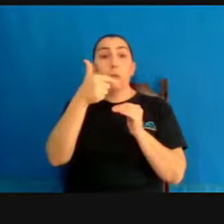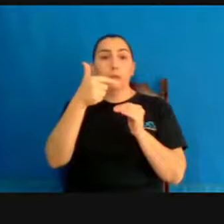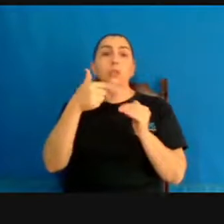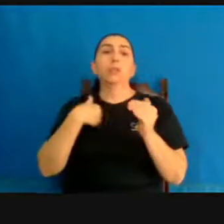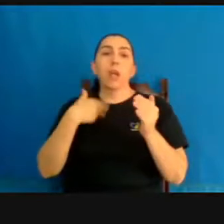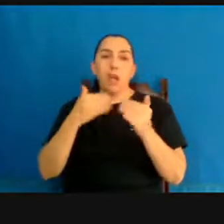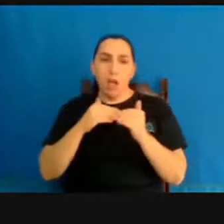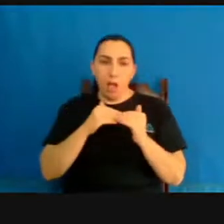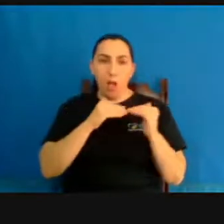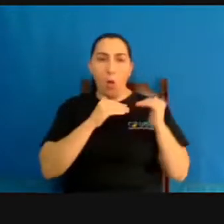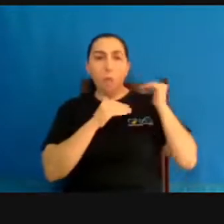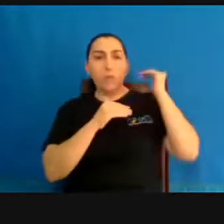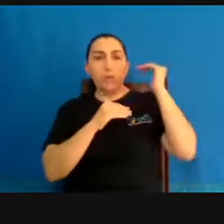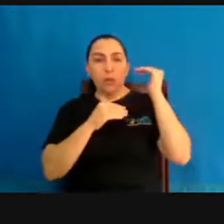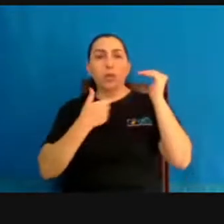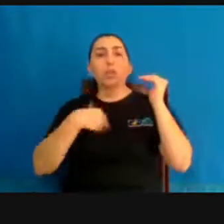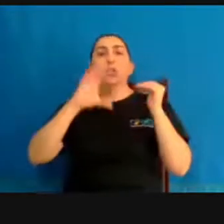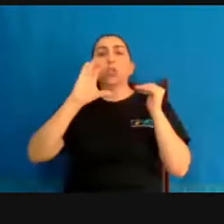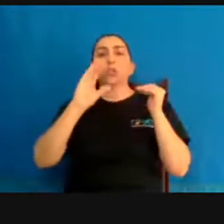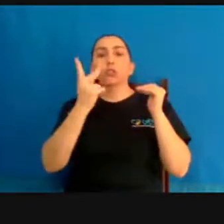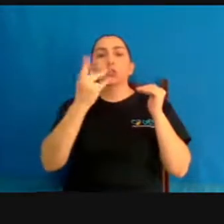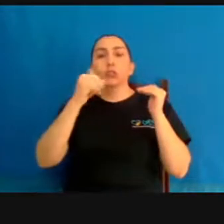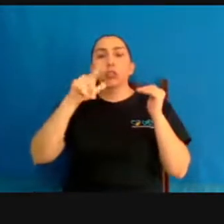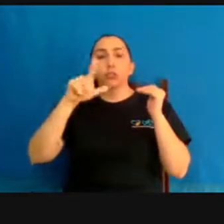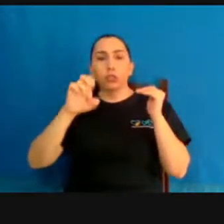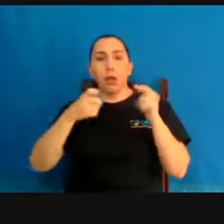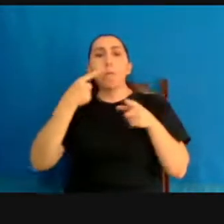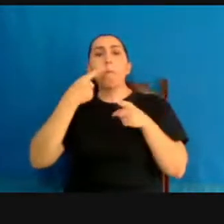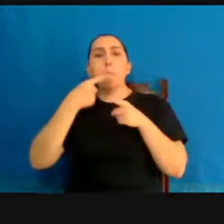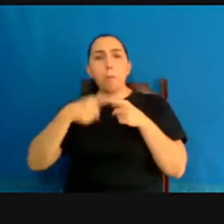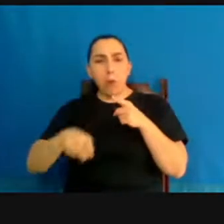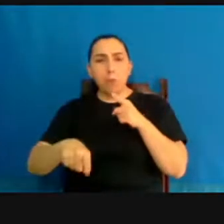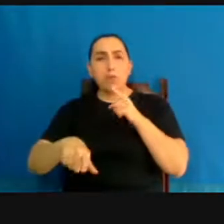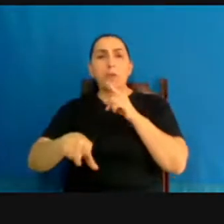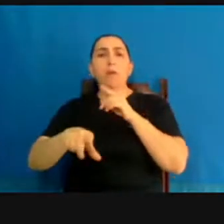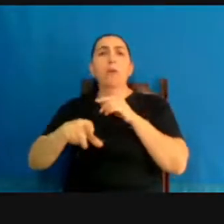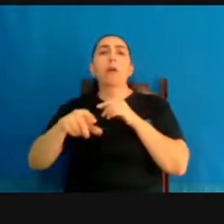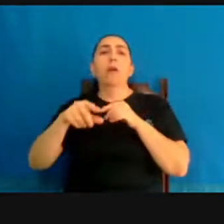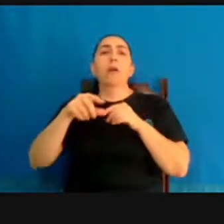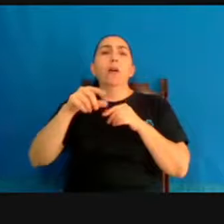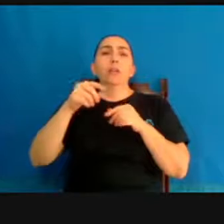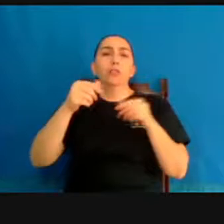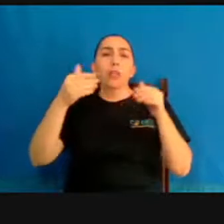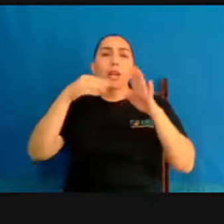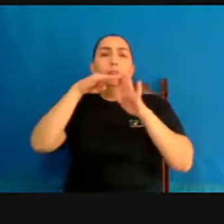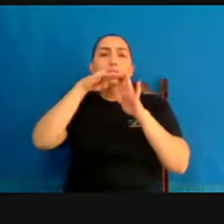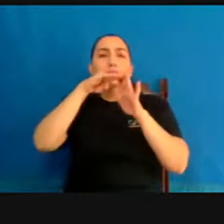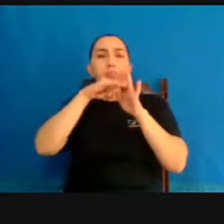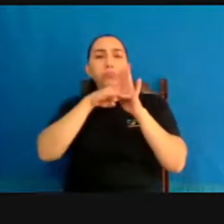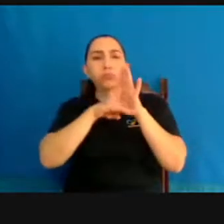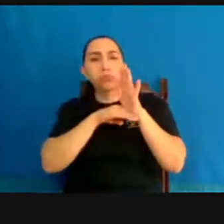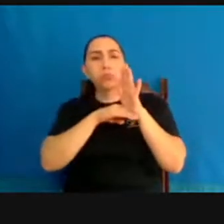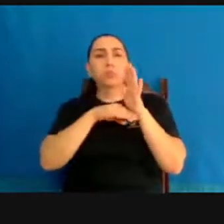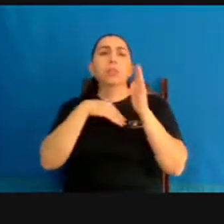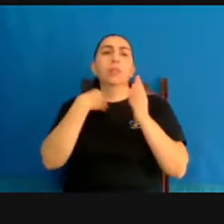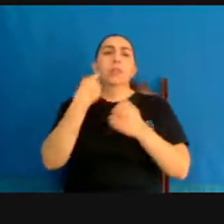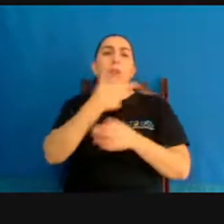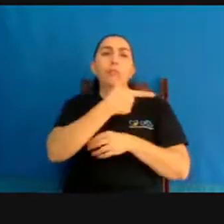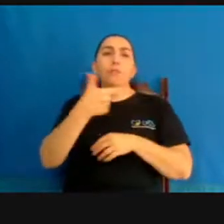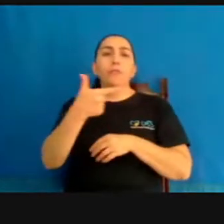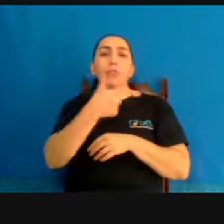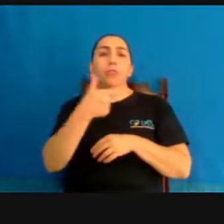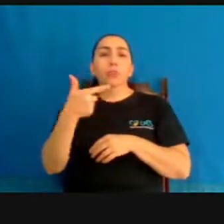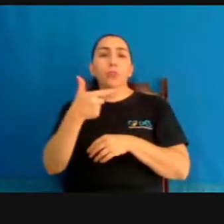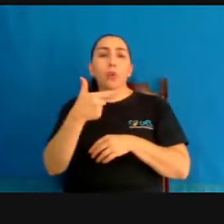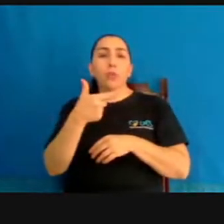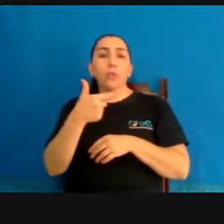mulheres. O Chile também, que proibiu em 89, tem uma das mais baixas do mundo, não é? Também, apenas 22 contra